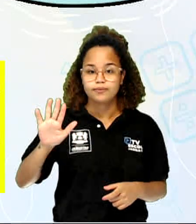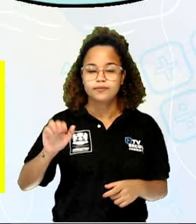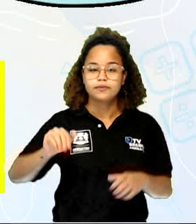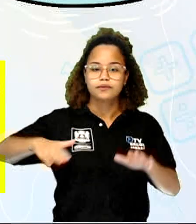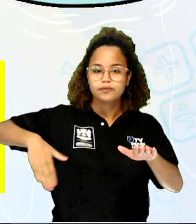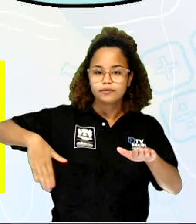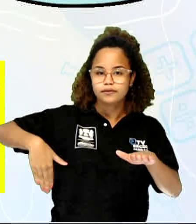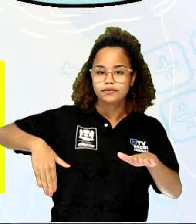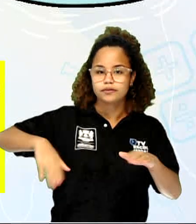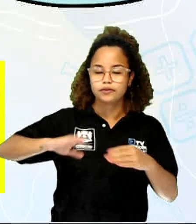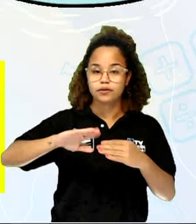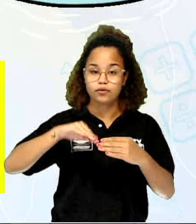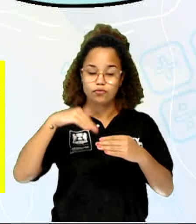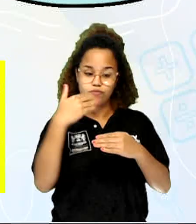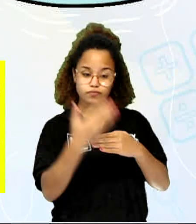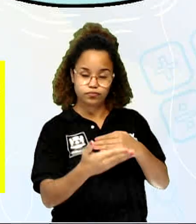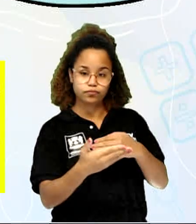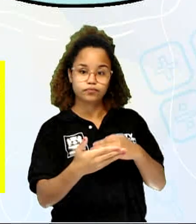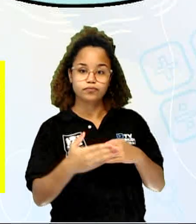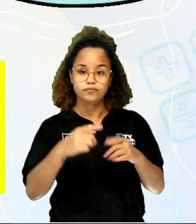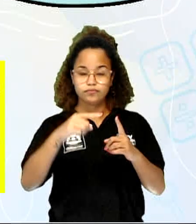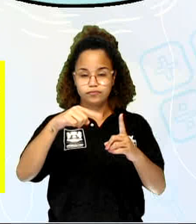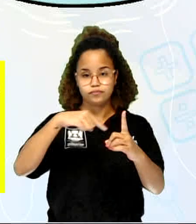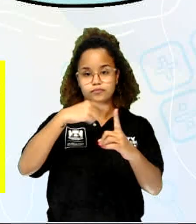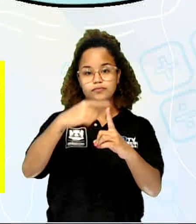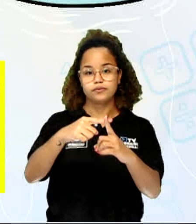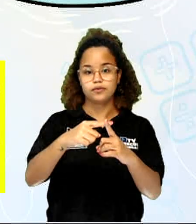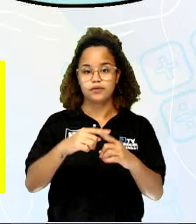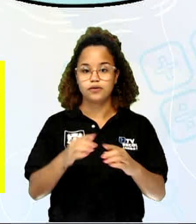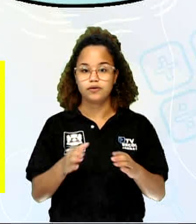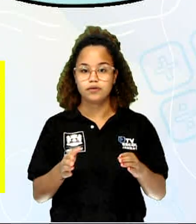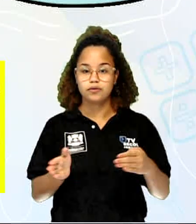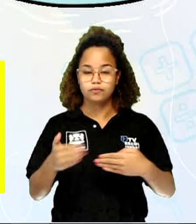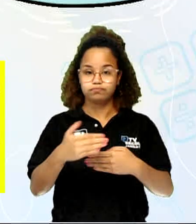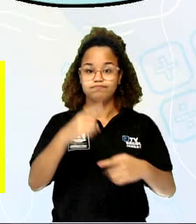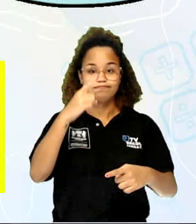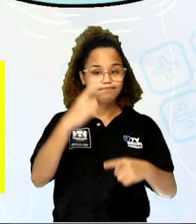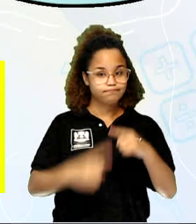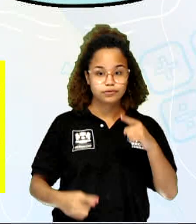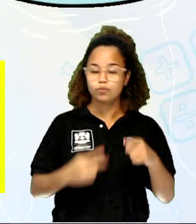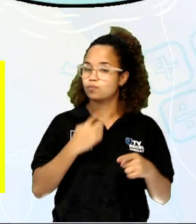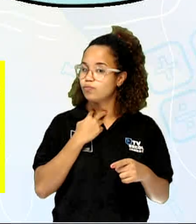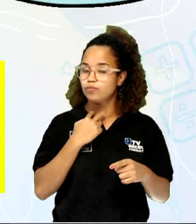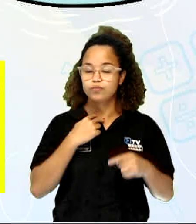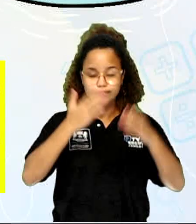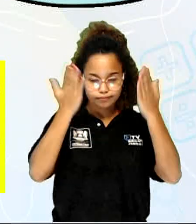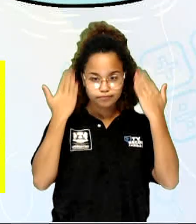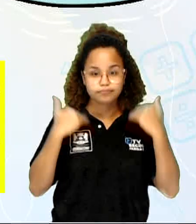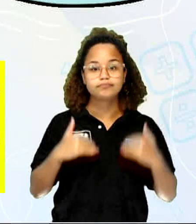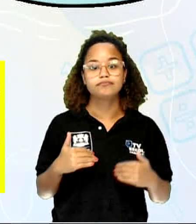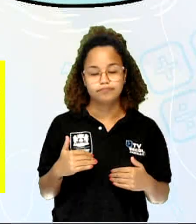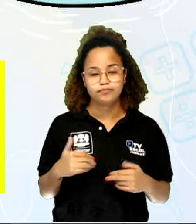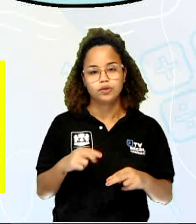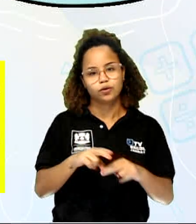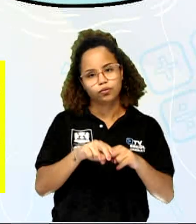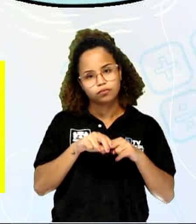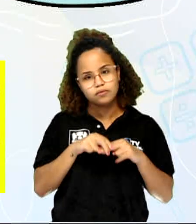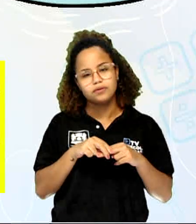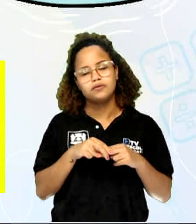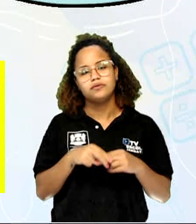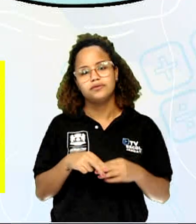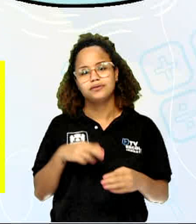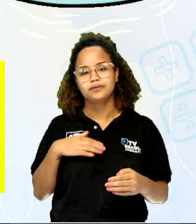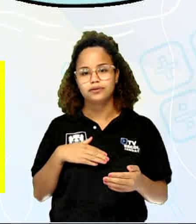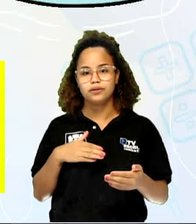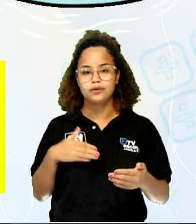justamente que fica em frente à Igrejinha, está temporariamente proibido para o banho, devido aos sucessivos